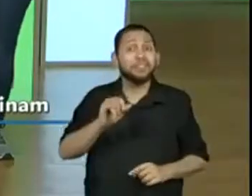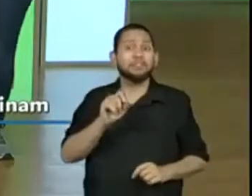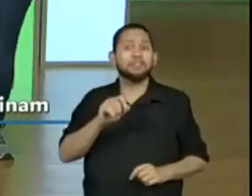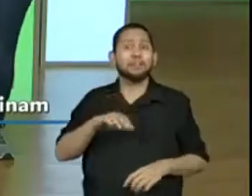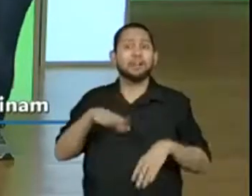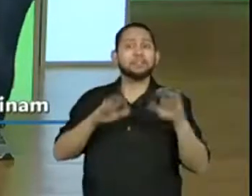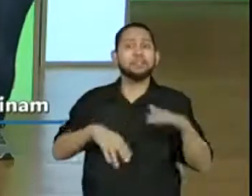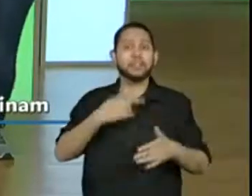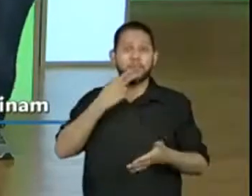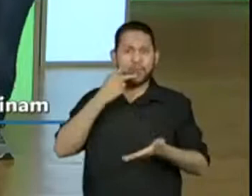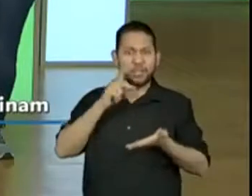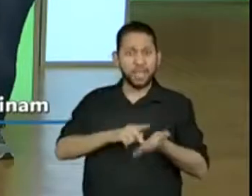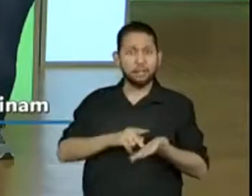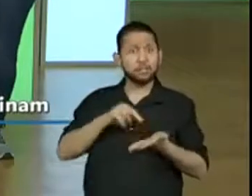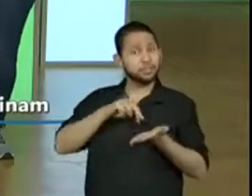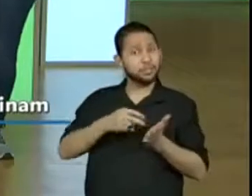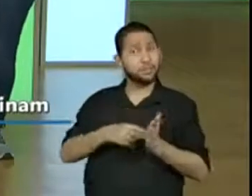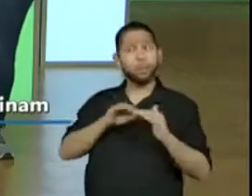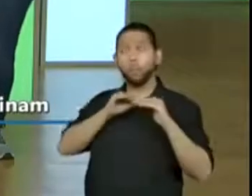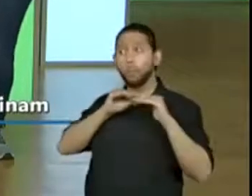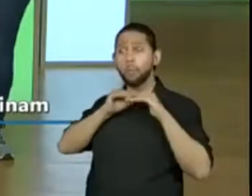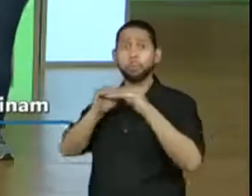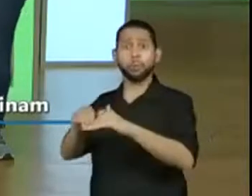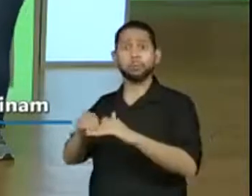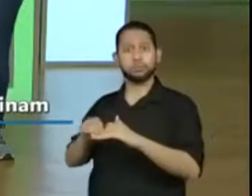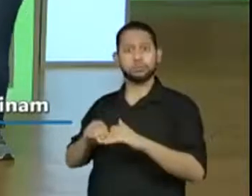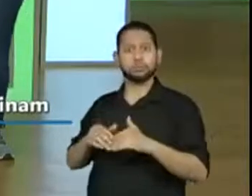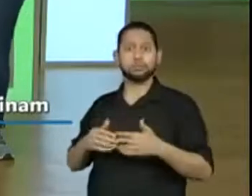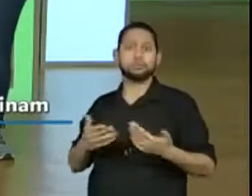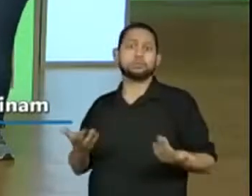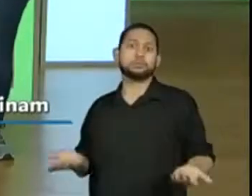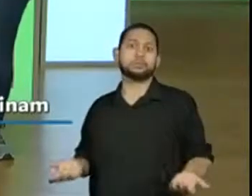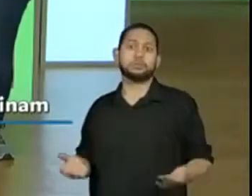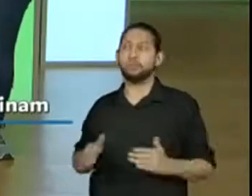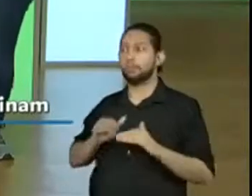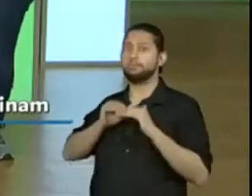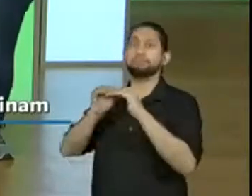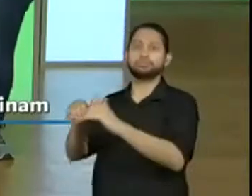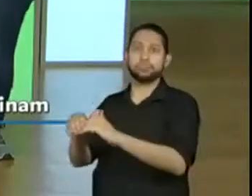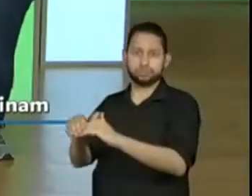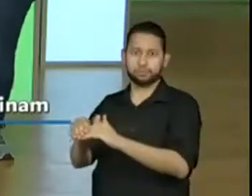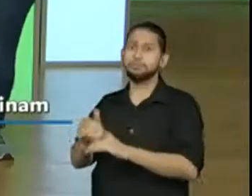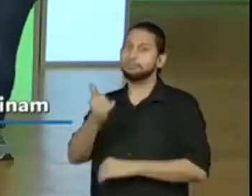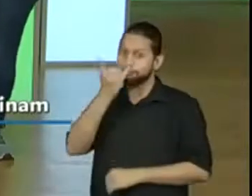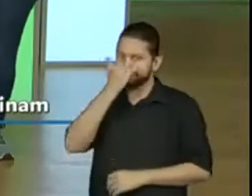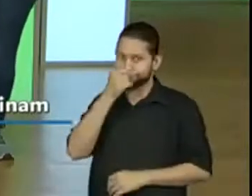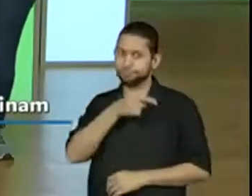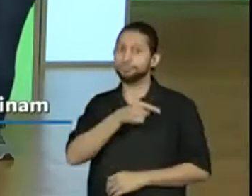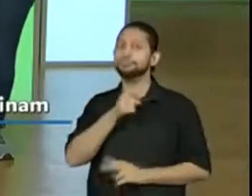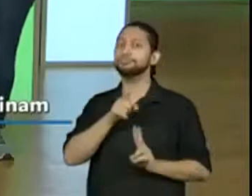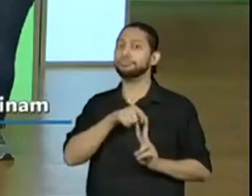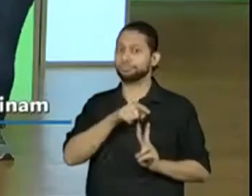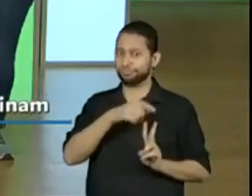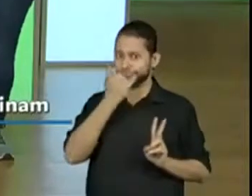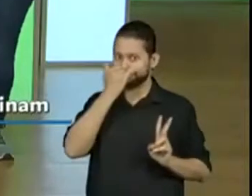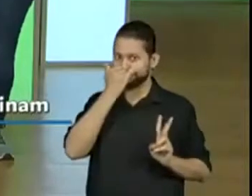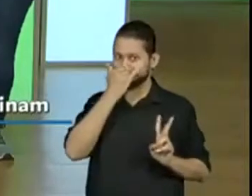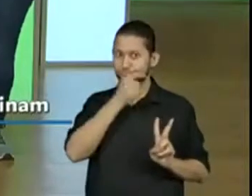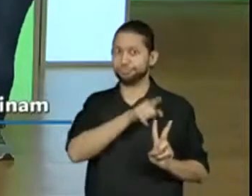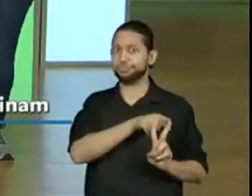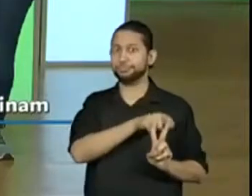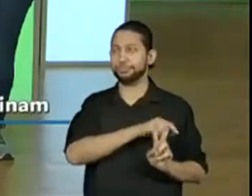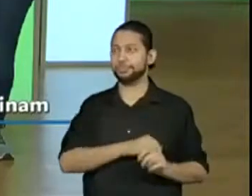até a si próprio, no caso dele, verdade. Coitadinha de dizer a verdade se machucou muito, Olha só, a verdade,